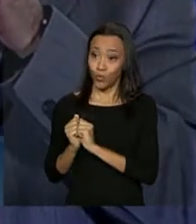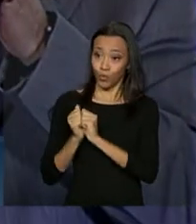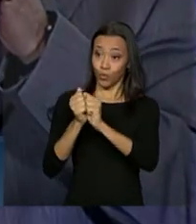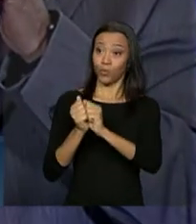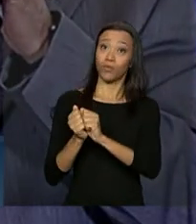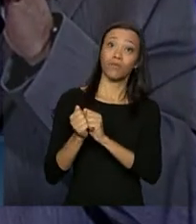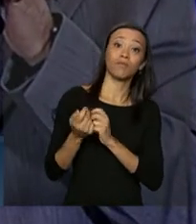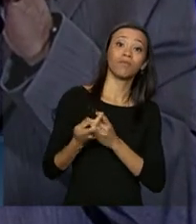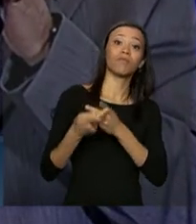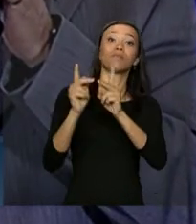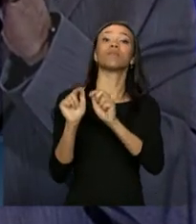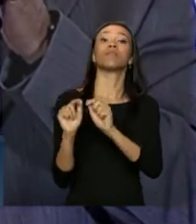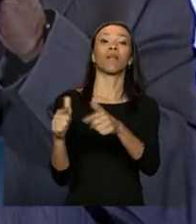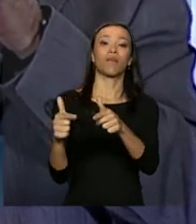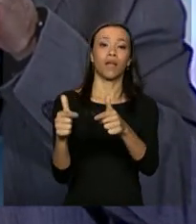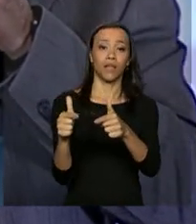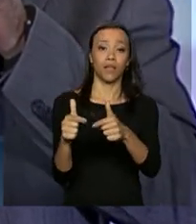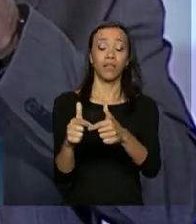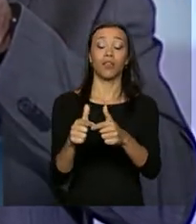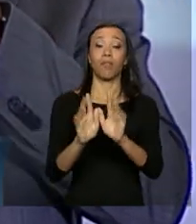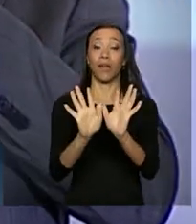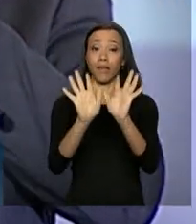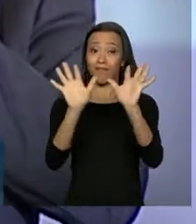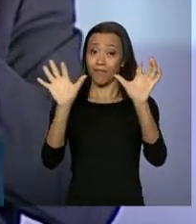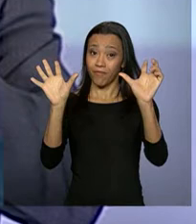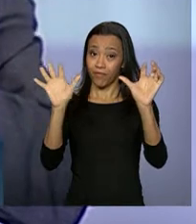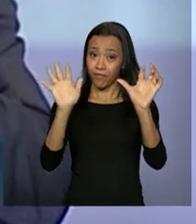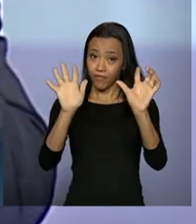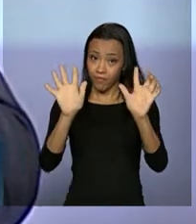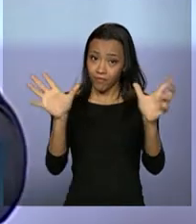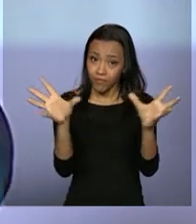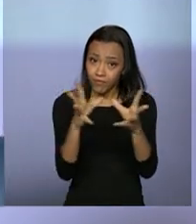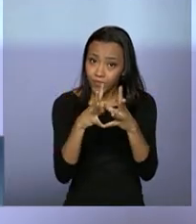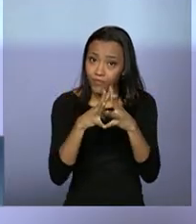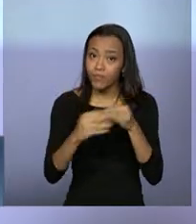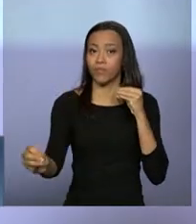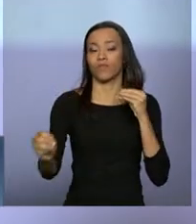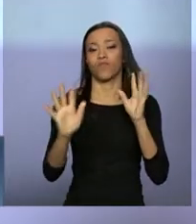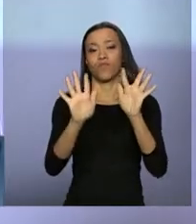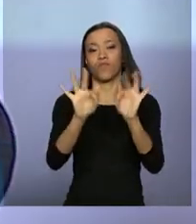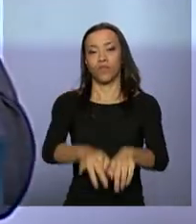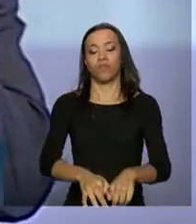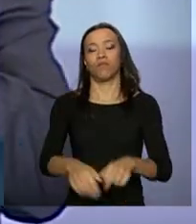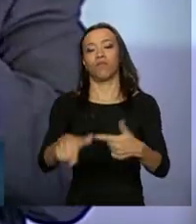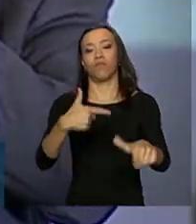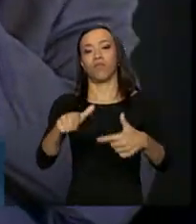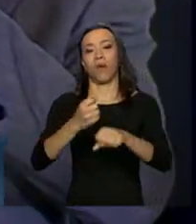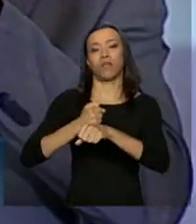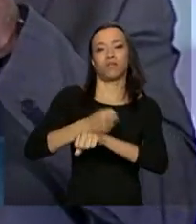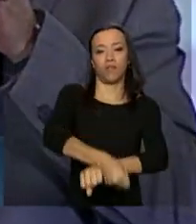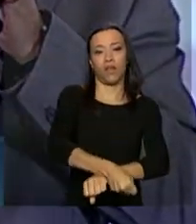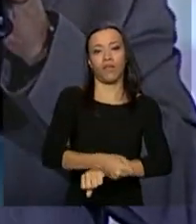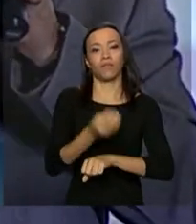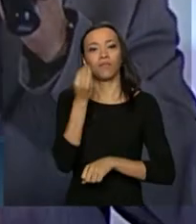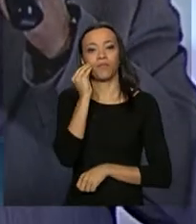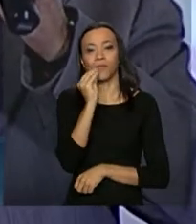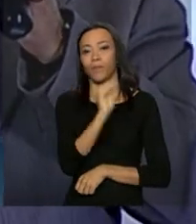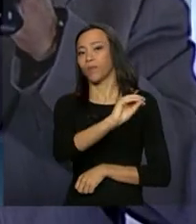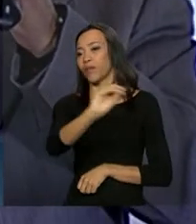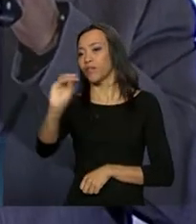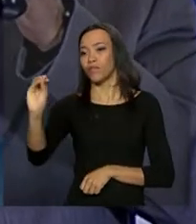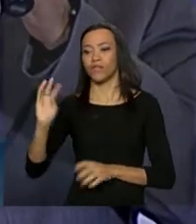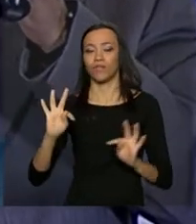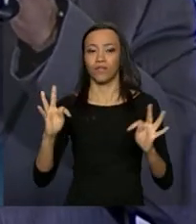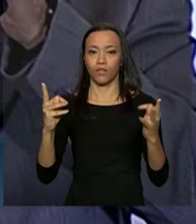para erradicar o trabalho escravo contemporâneo. Beijo, Mário Lorenzoni, beijo em todos, beijo,